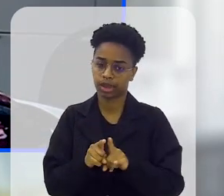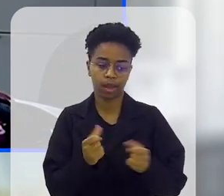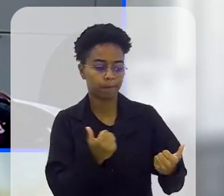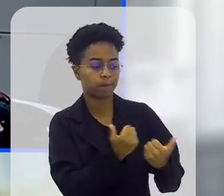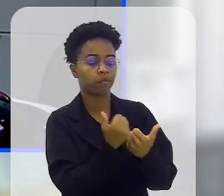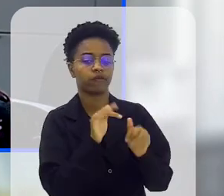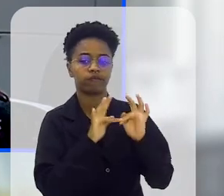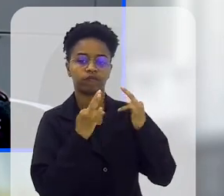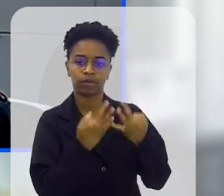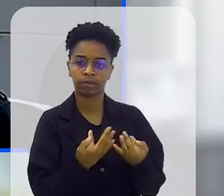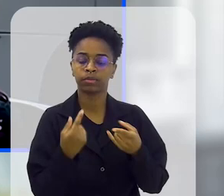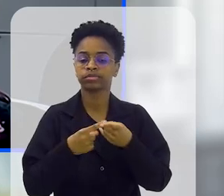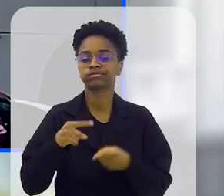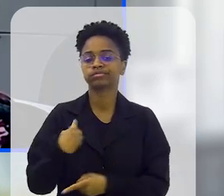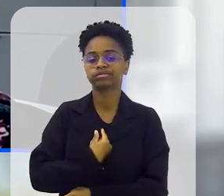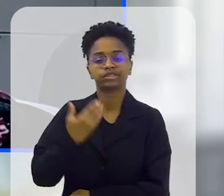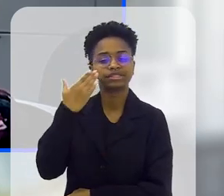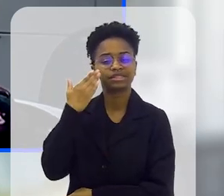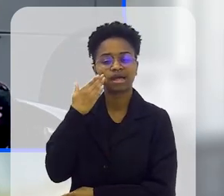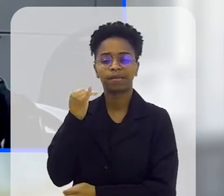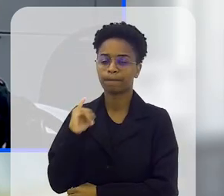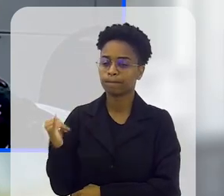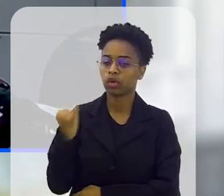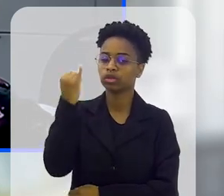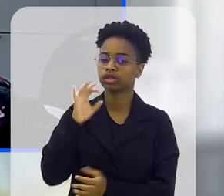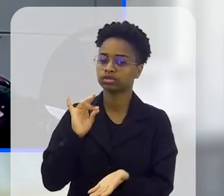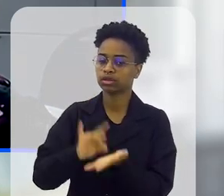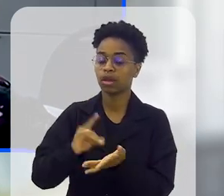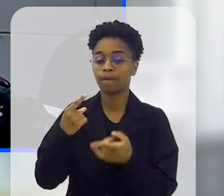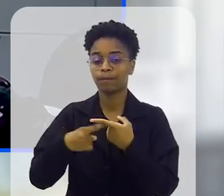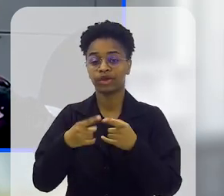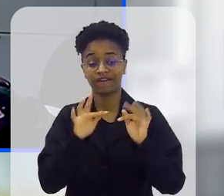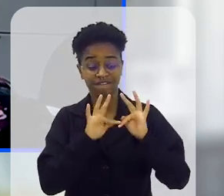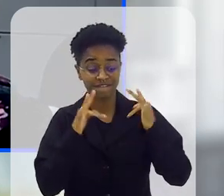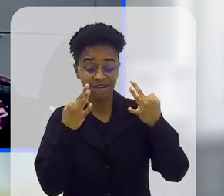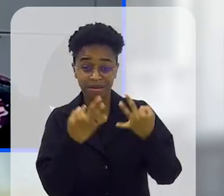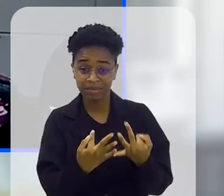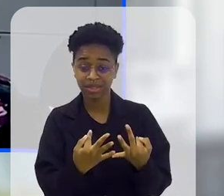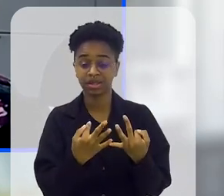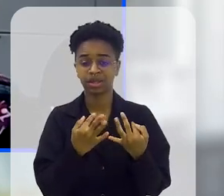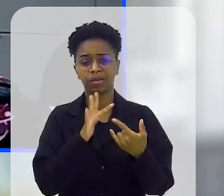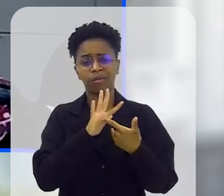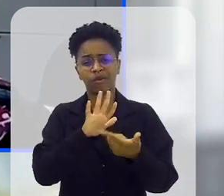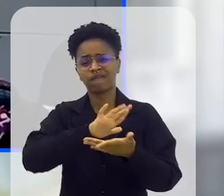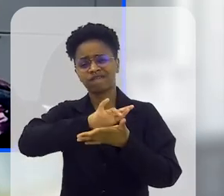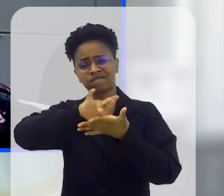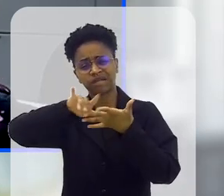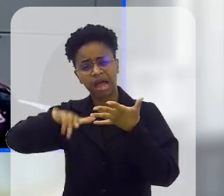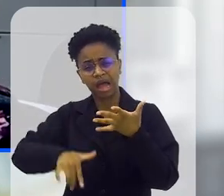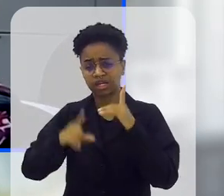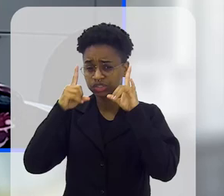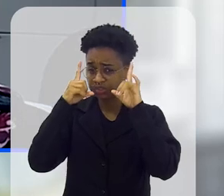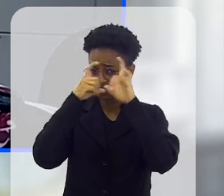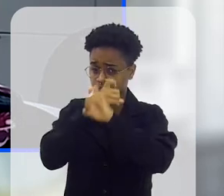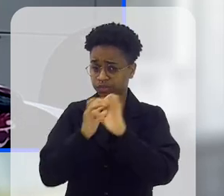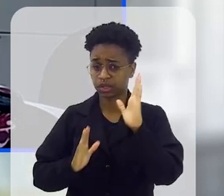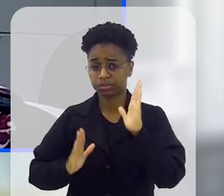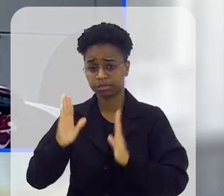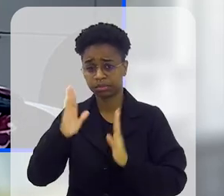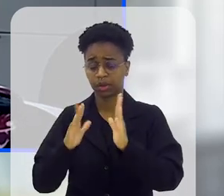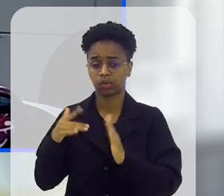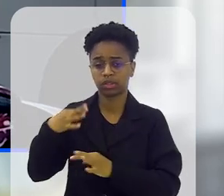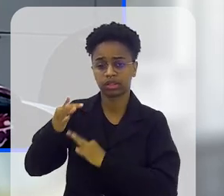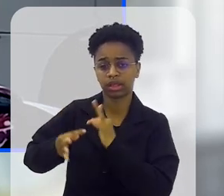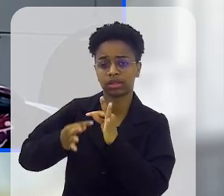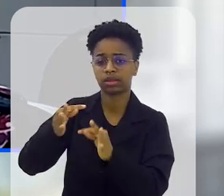família, a gente vê como é importante, porque a família, ela apresenta várias dificuldades durante esse